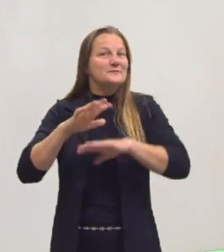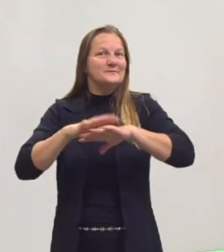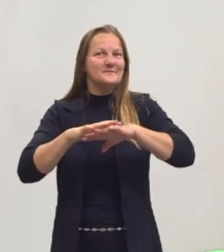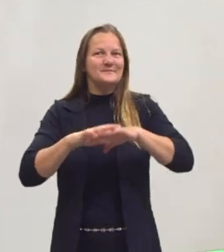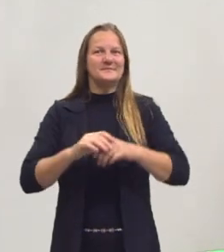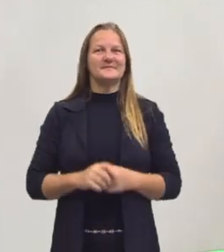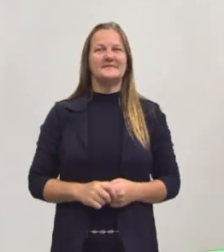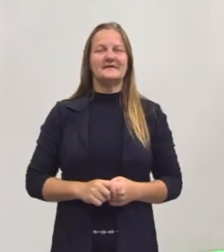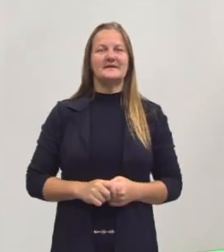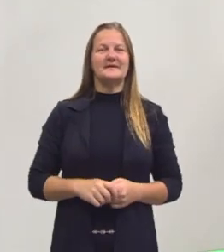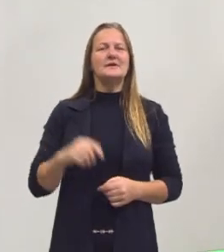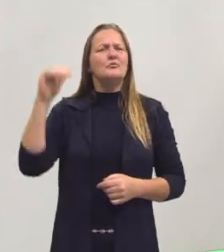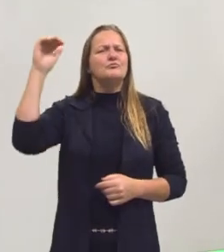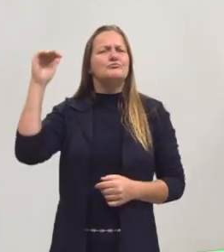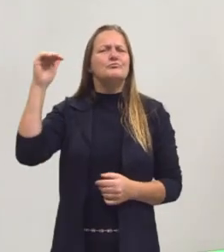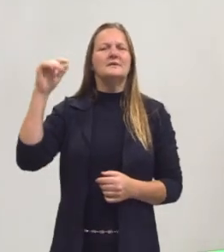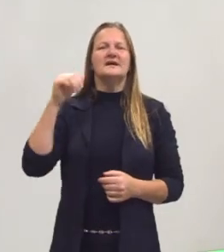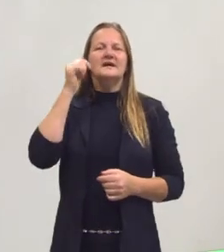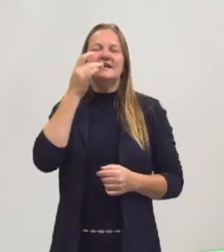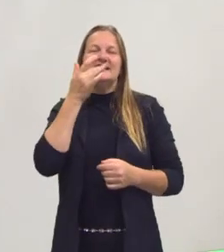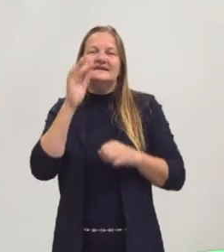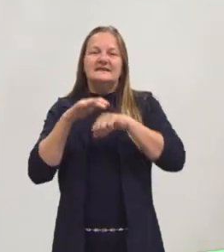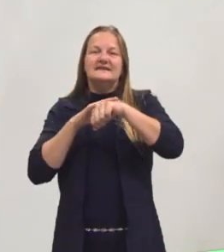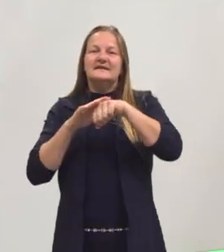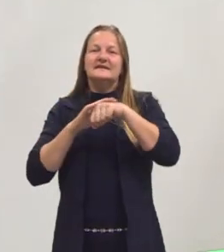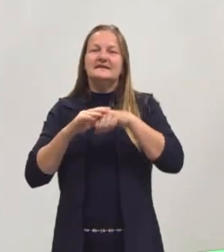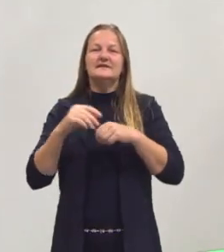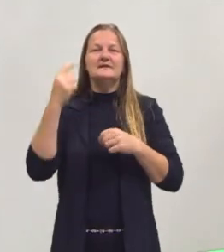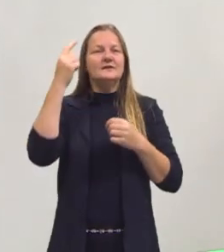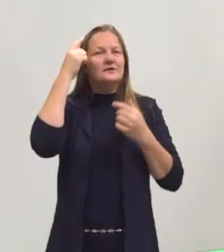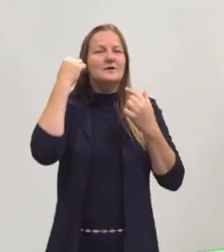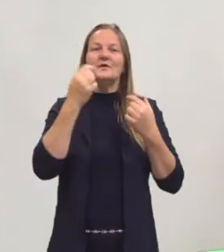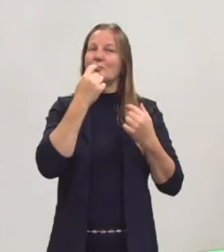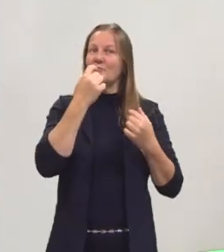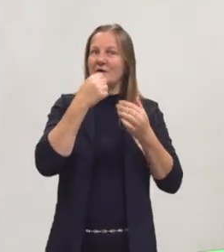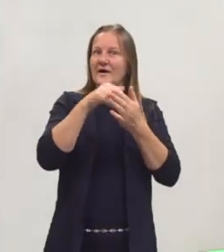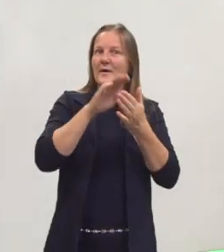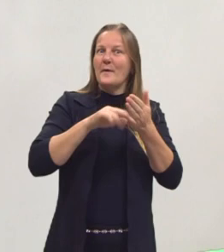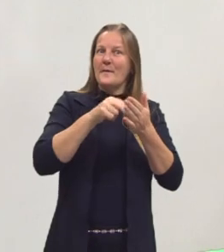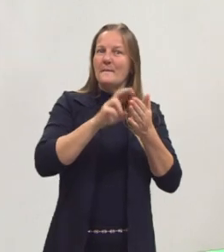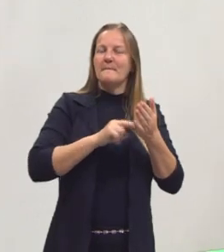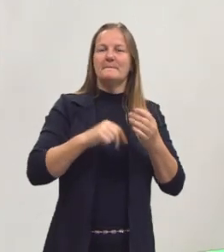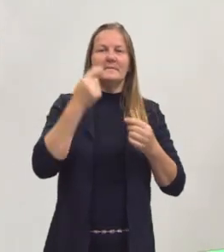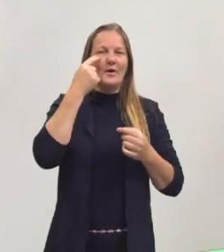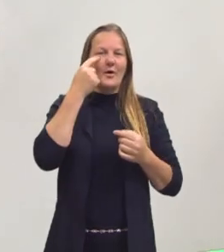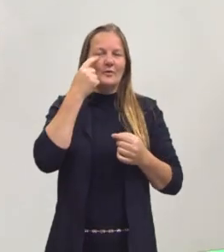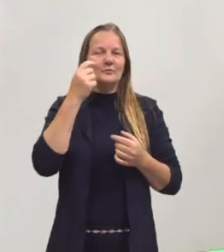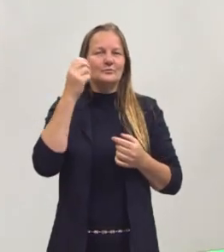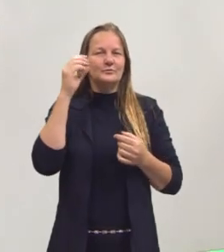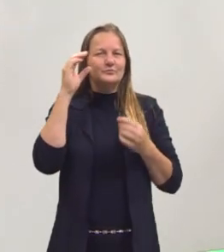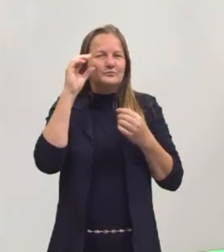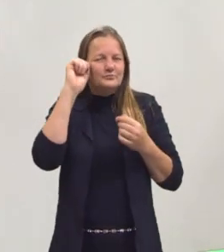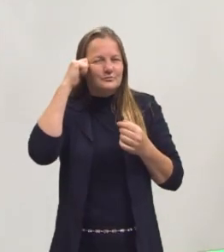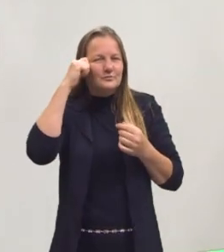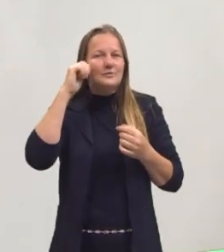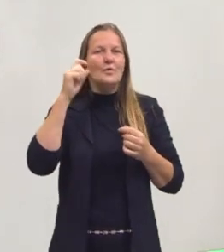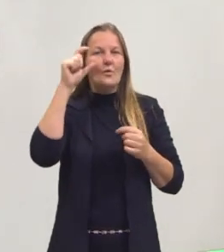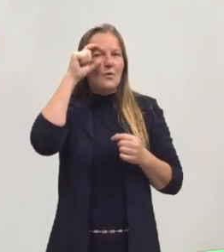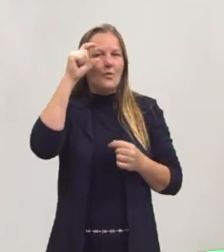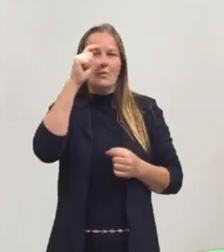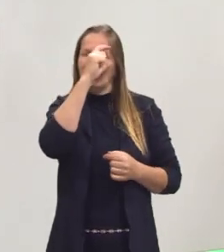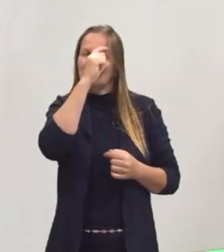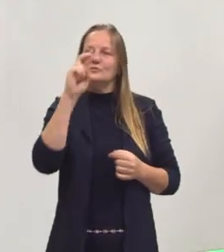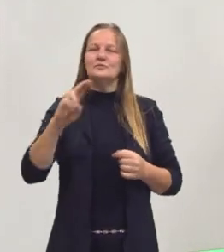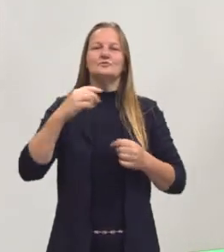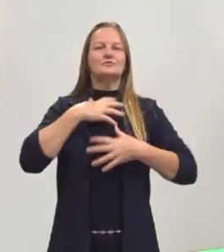tenho baixa estatura, cor branca, cabelos num tom avermelhado, olhos verdes, uso óculos, estou usando a nossa